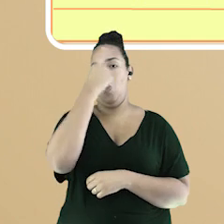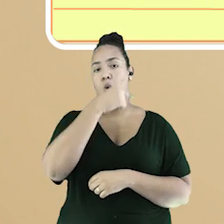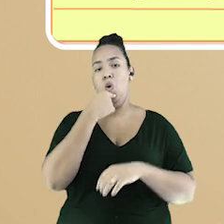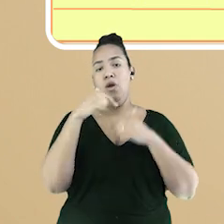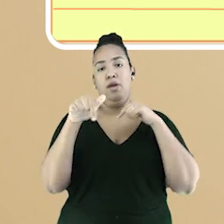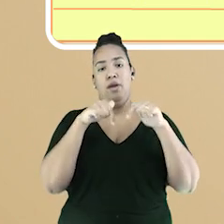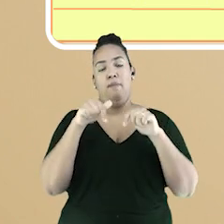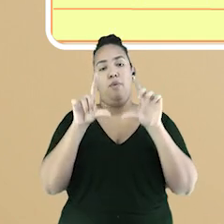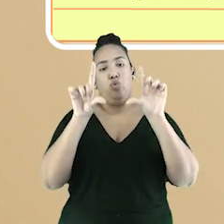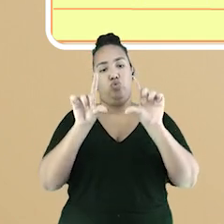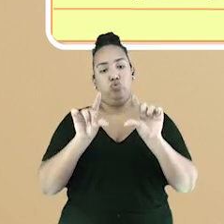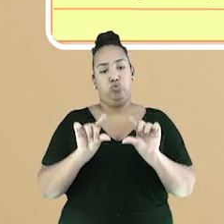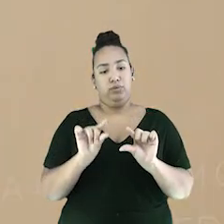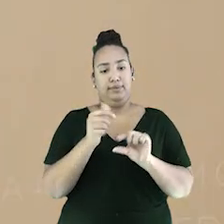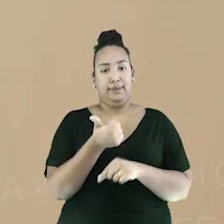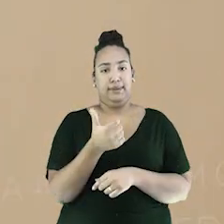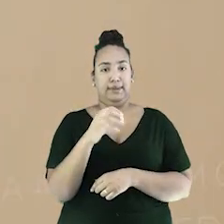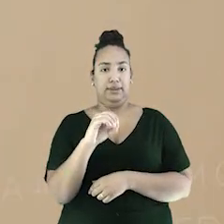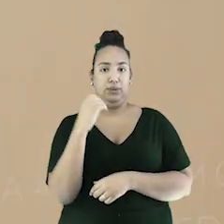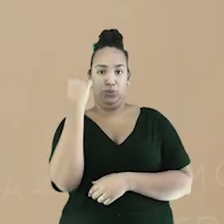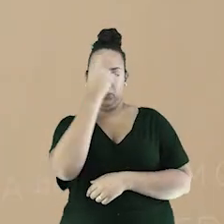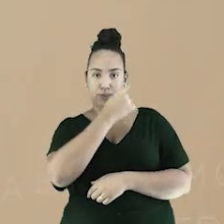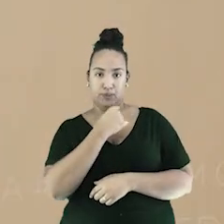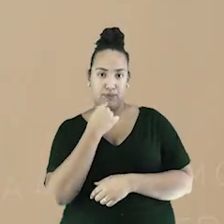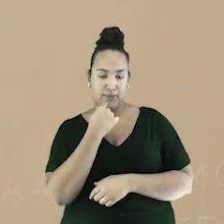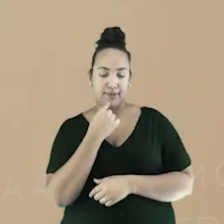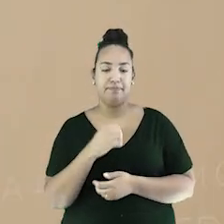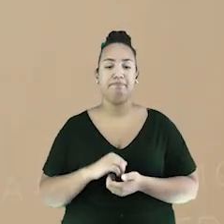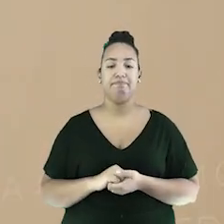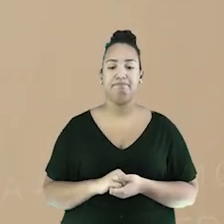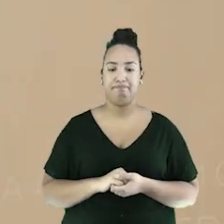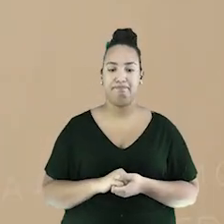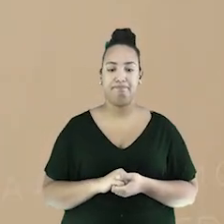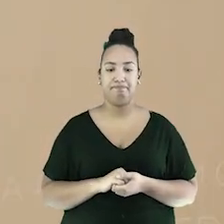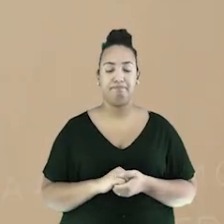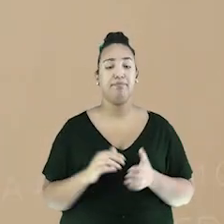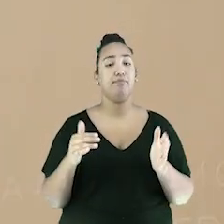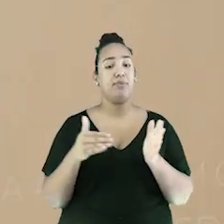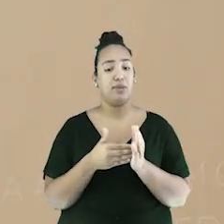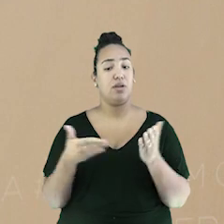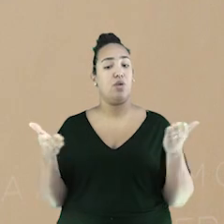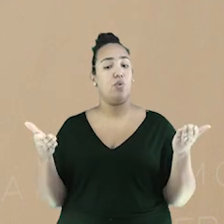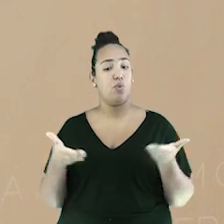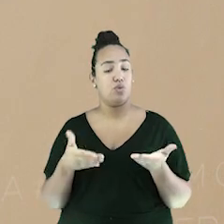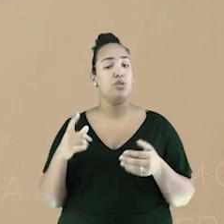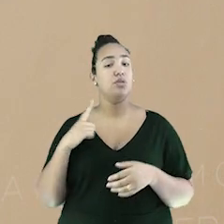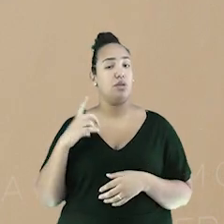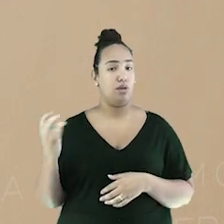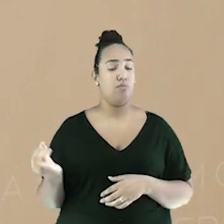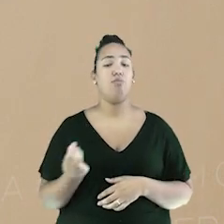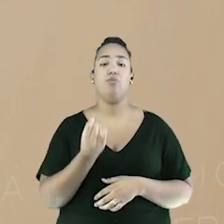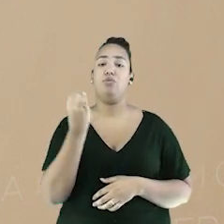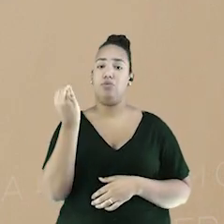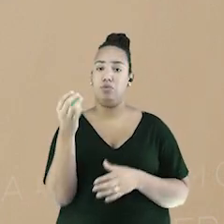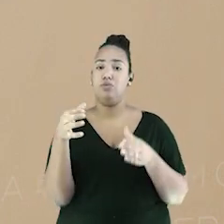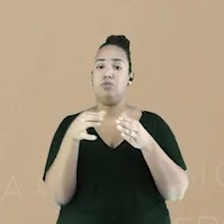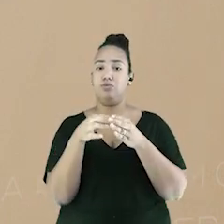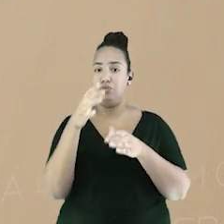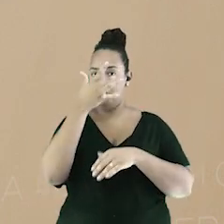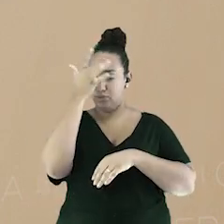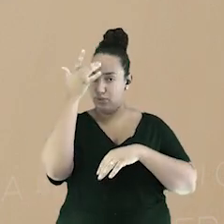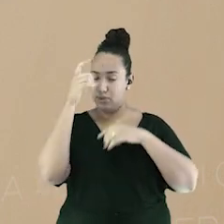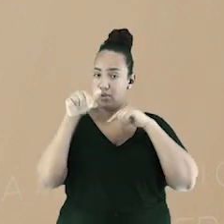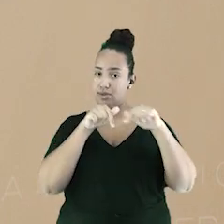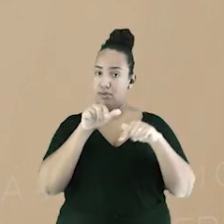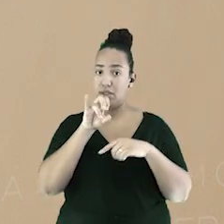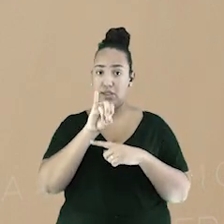10 horas diária, por exemplo. Ainda hoje tem grande importância para a classe trabalhadora. Se hoje os trabalhadores